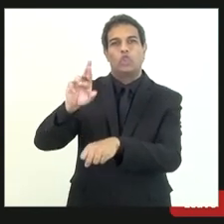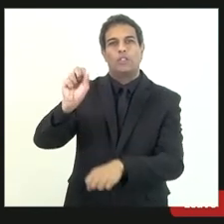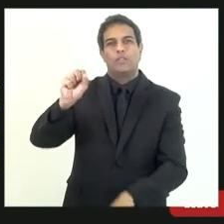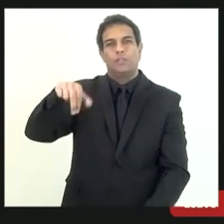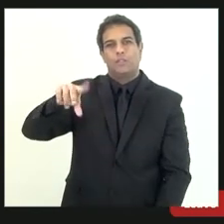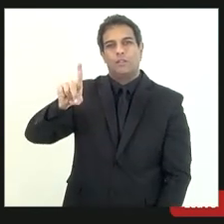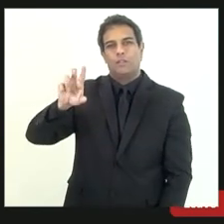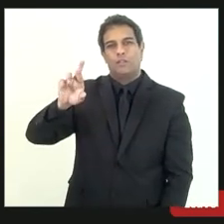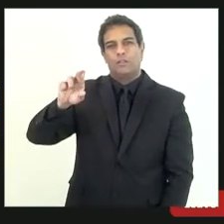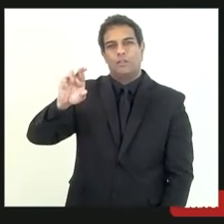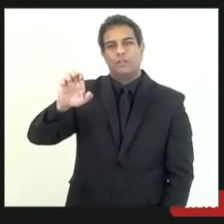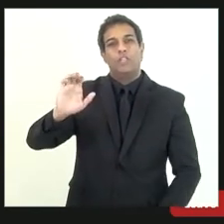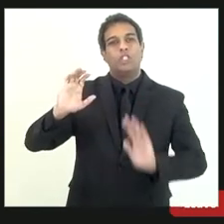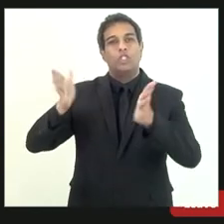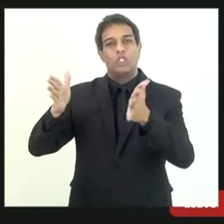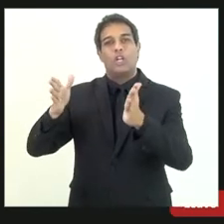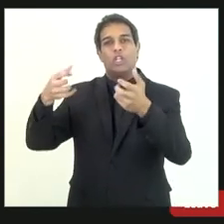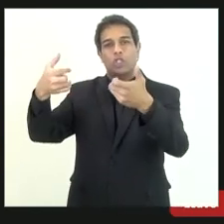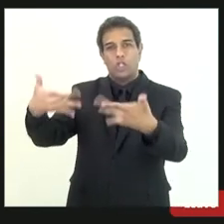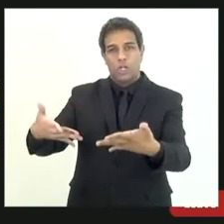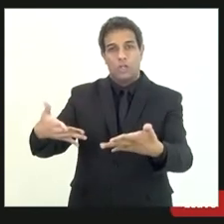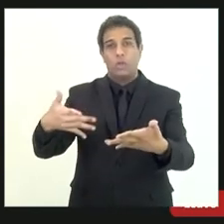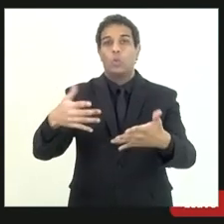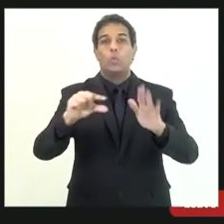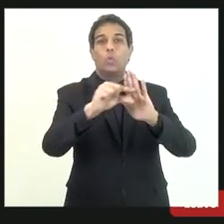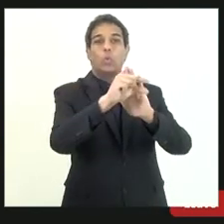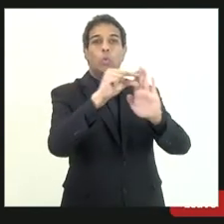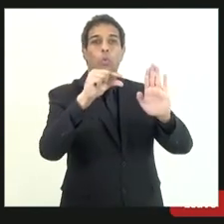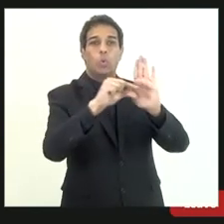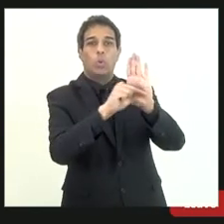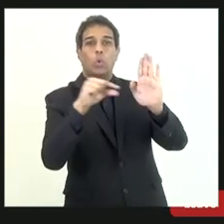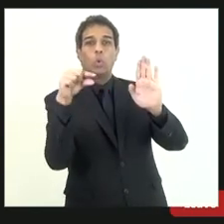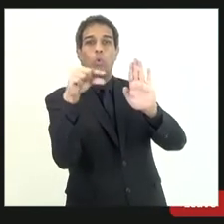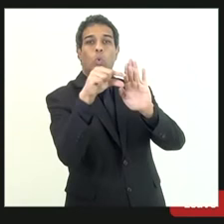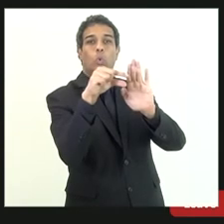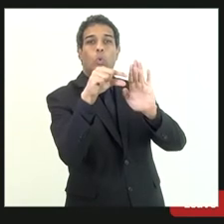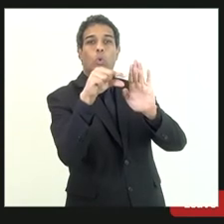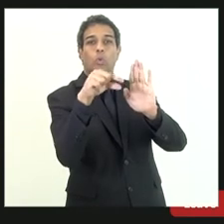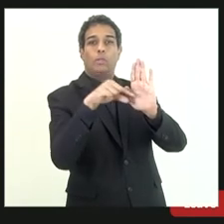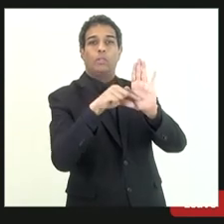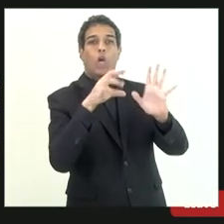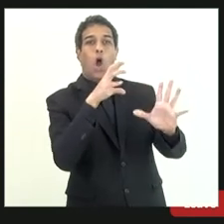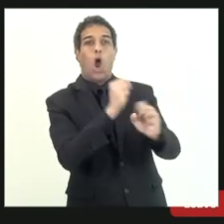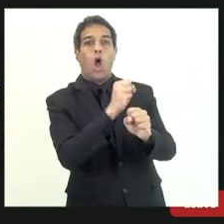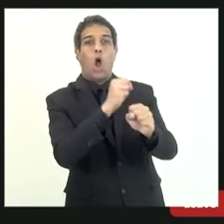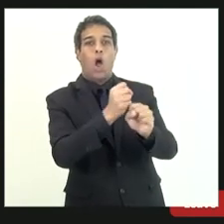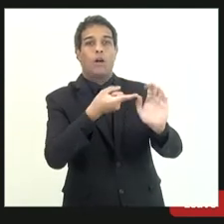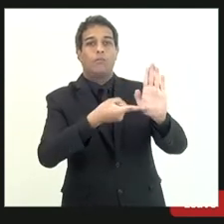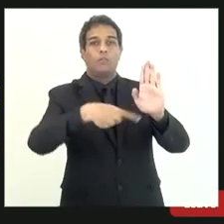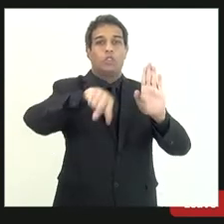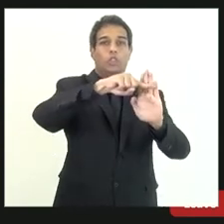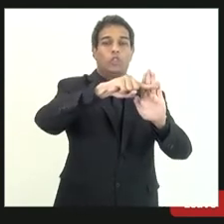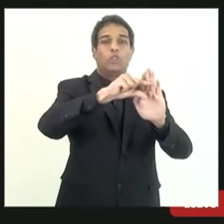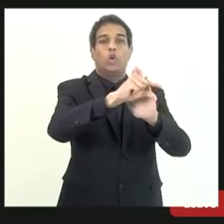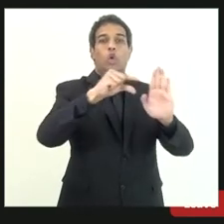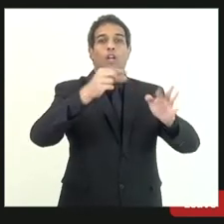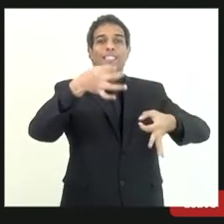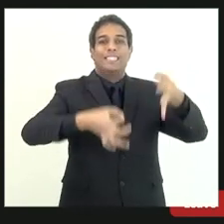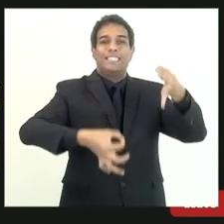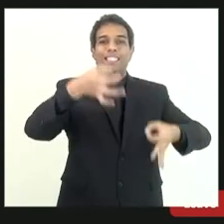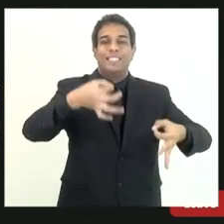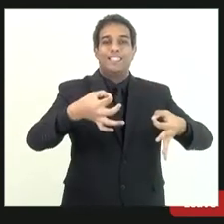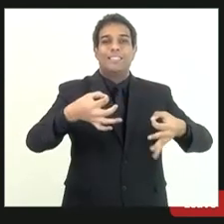que é a divisão entre a questão contábil e a questão jurídica e